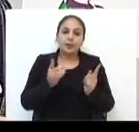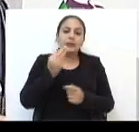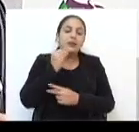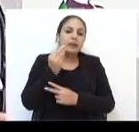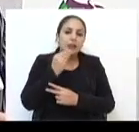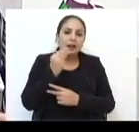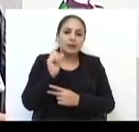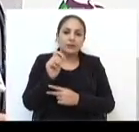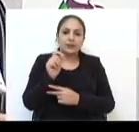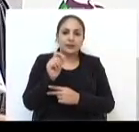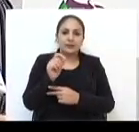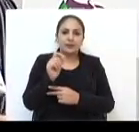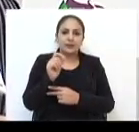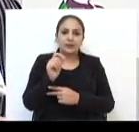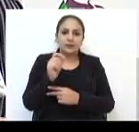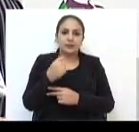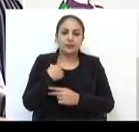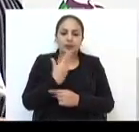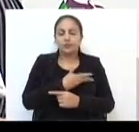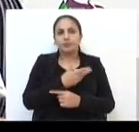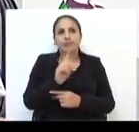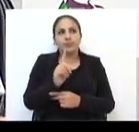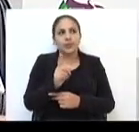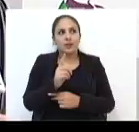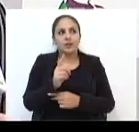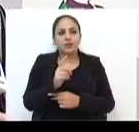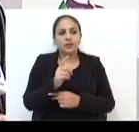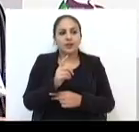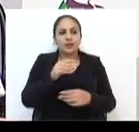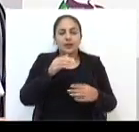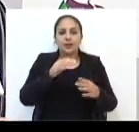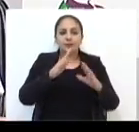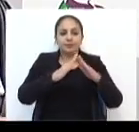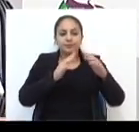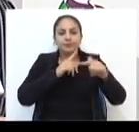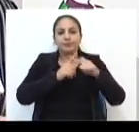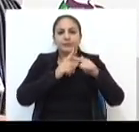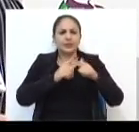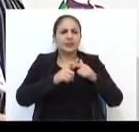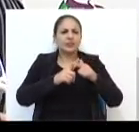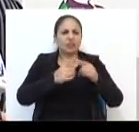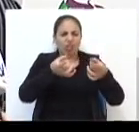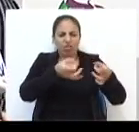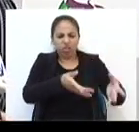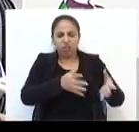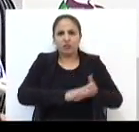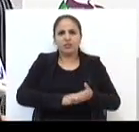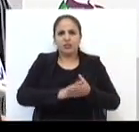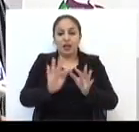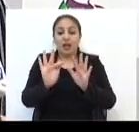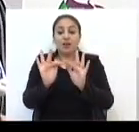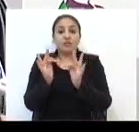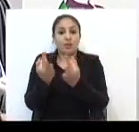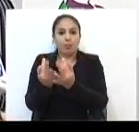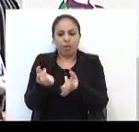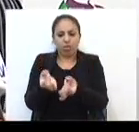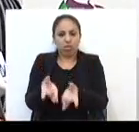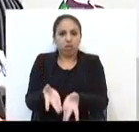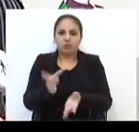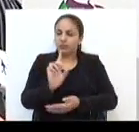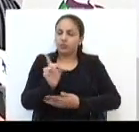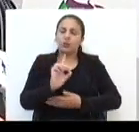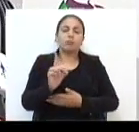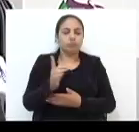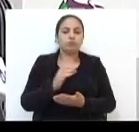em compensação, não deixei a minha igreja escandalizada, não deixei a minha família perecer.